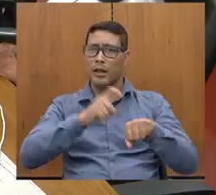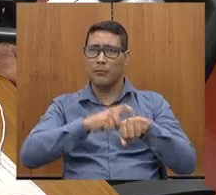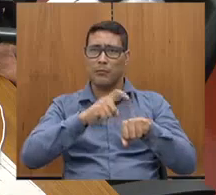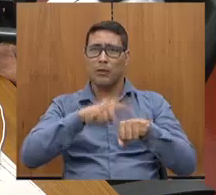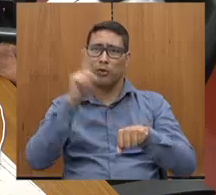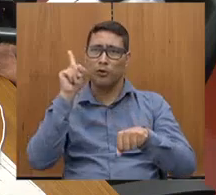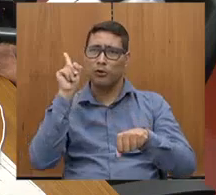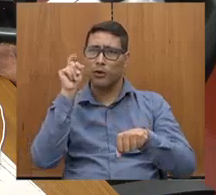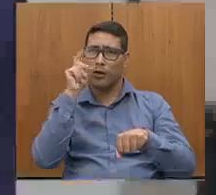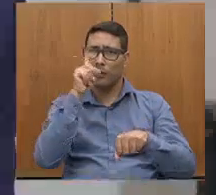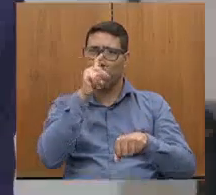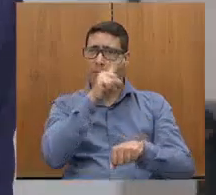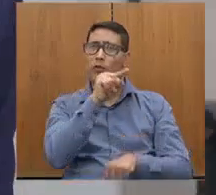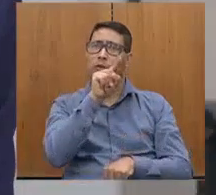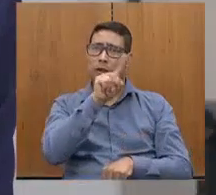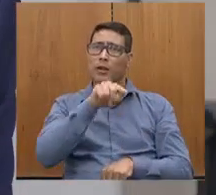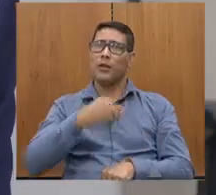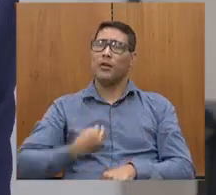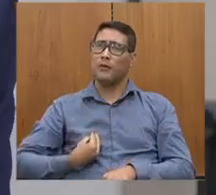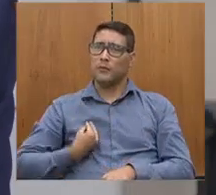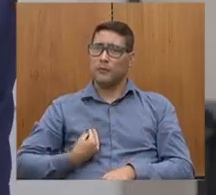presente. Aqui vai vir a coisa que